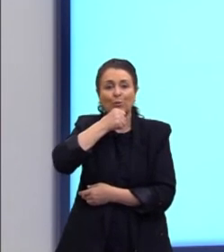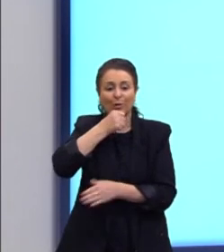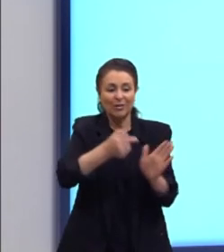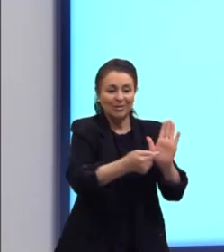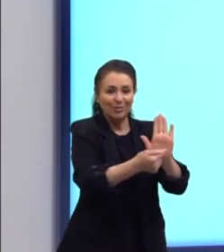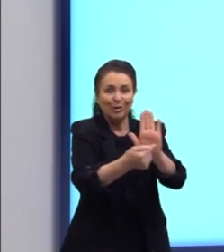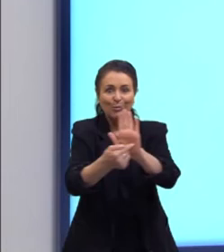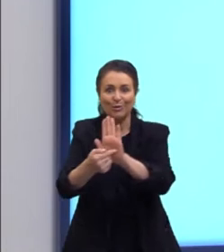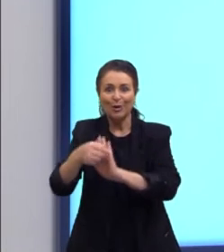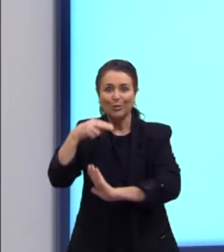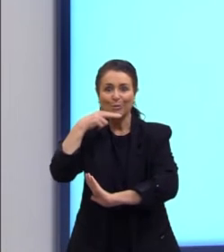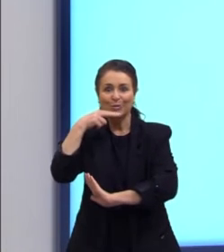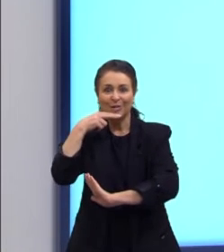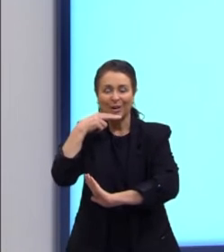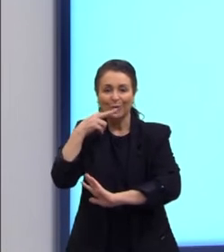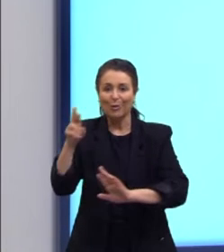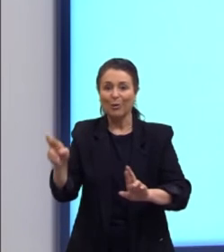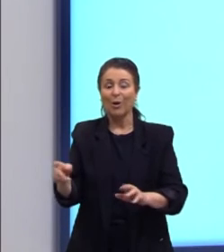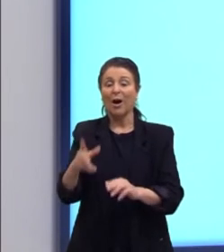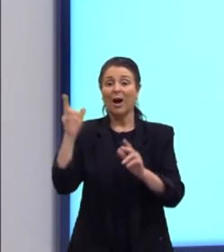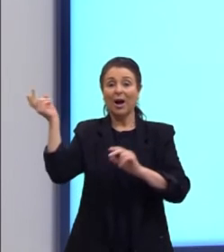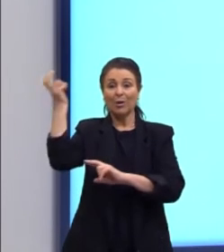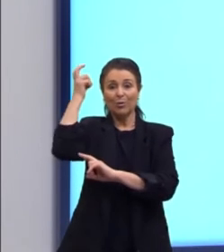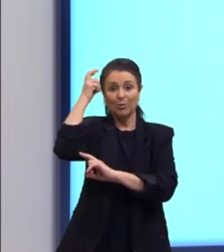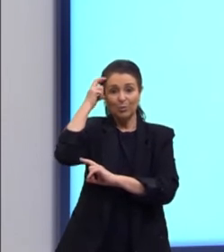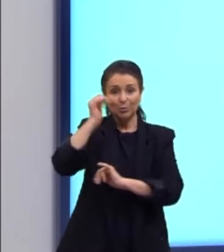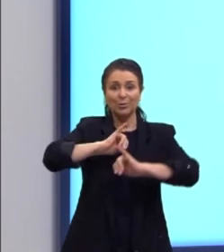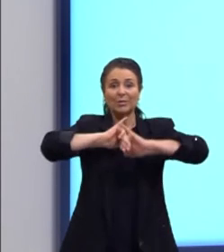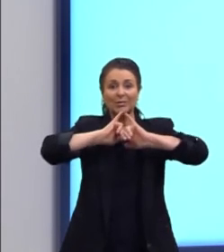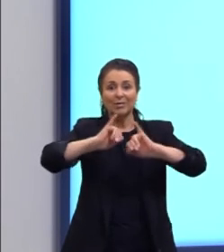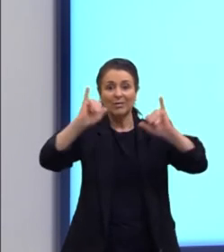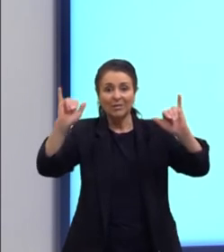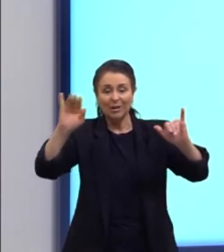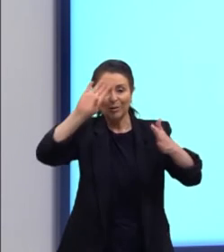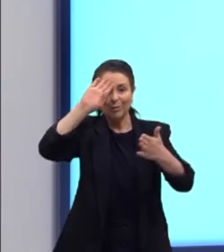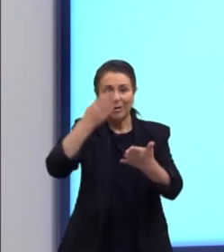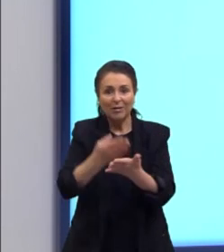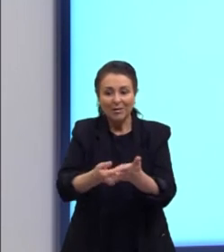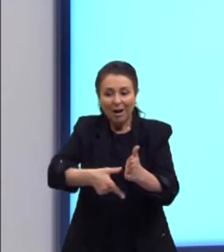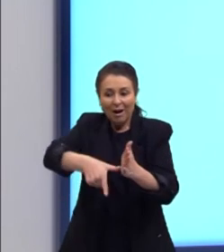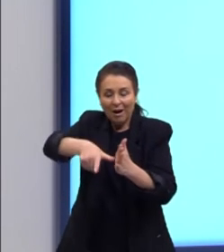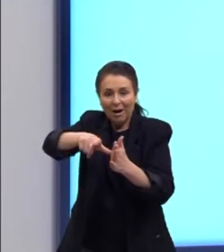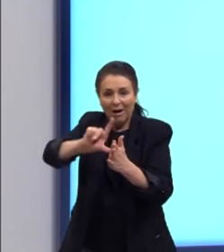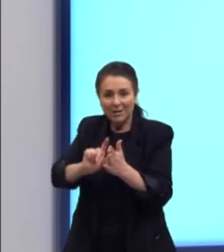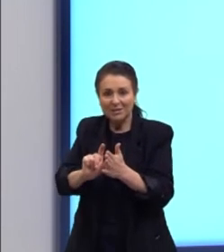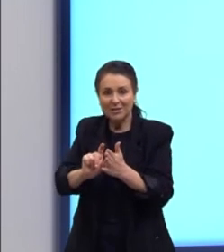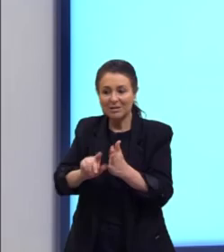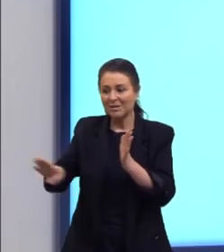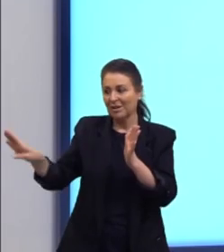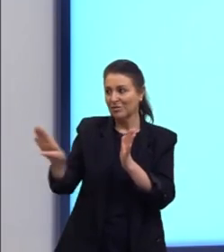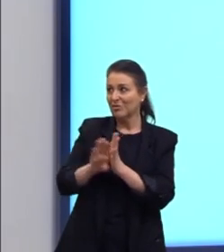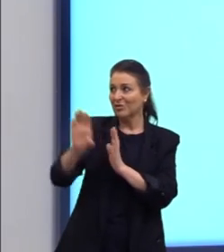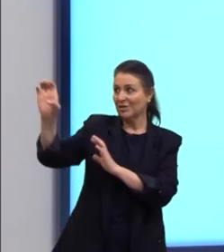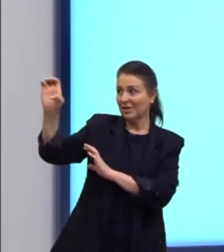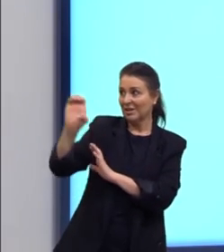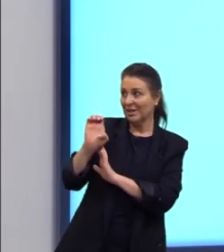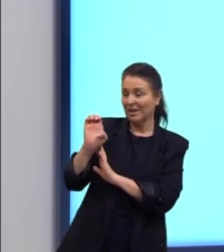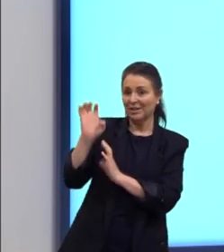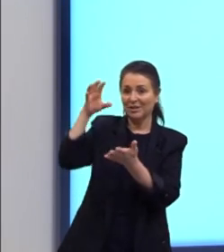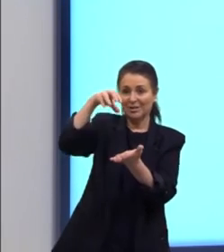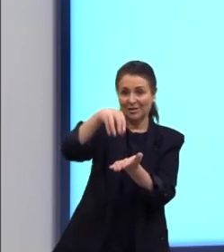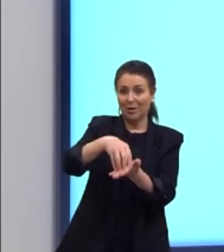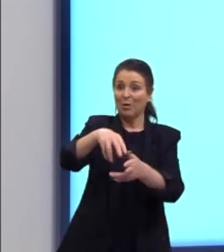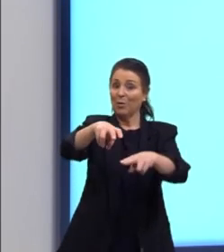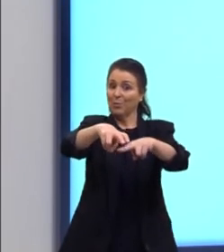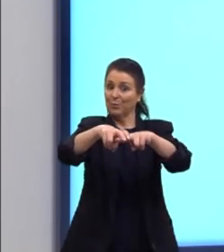o neto, o engajamento da população em propagar uma crença tradicional anterior à colonização. Dessa